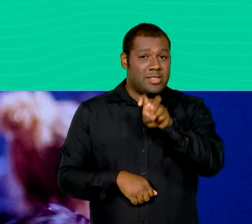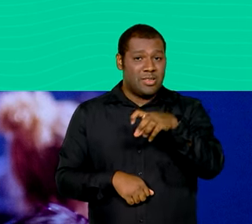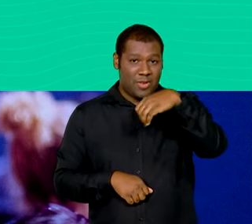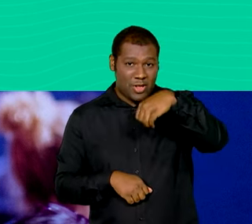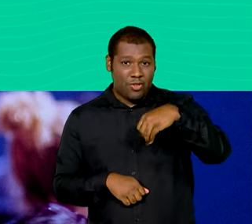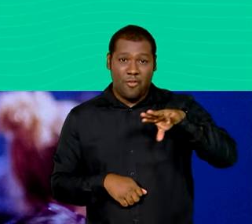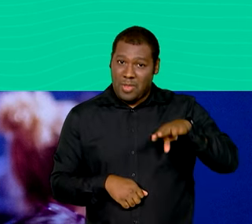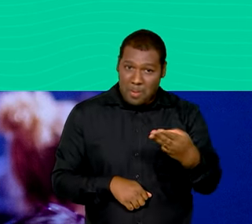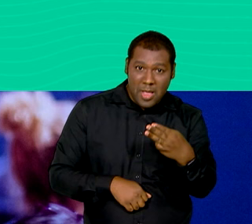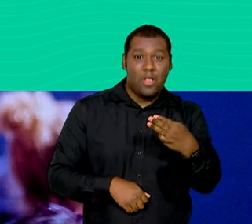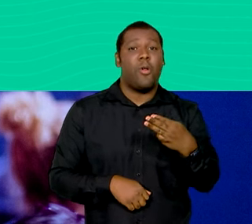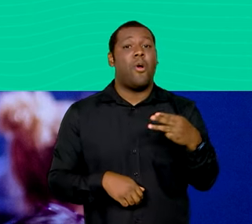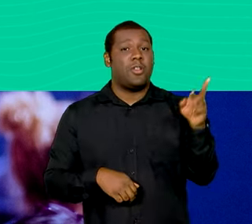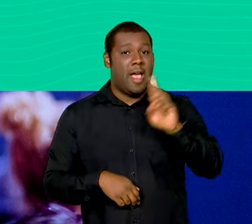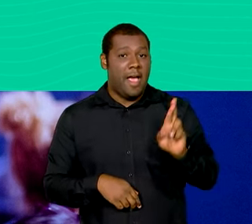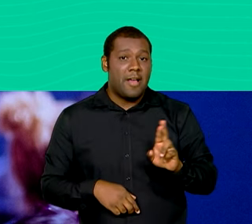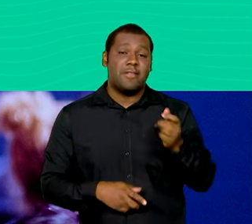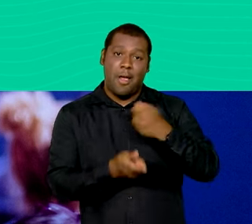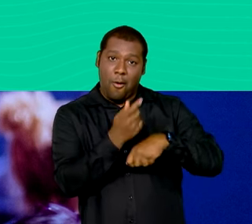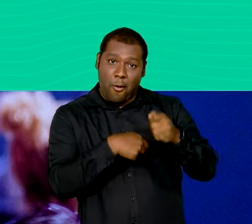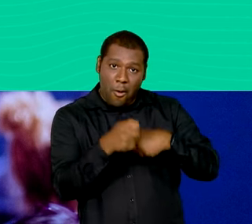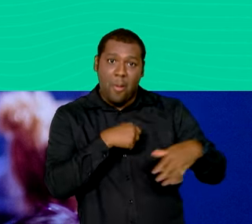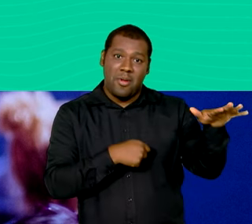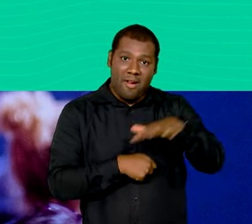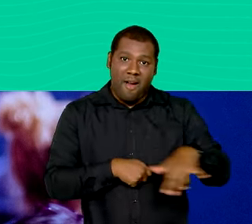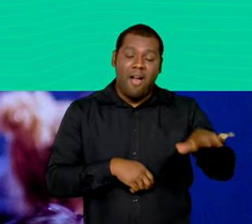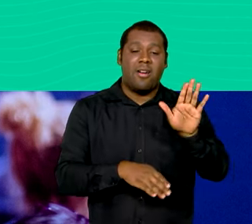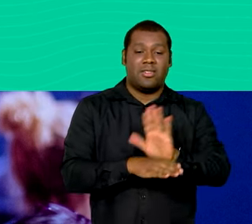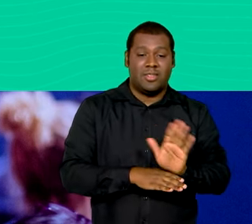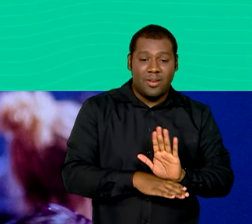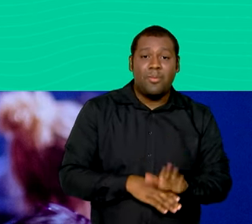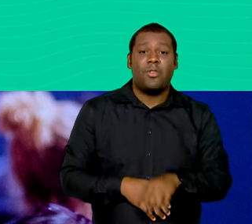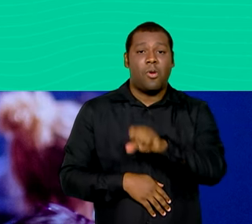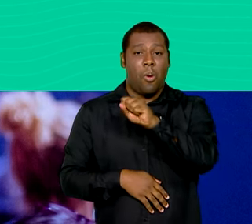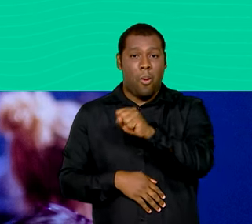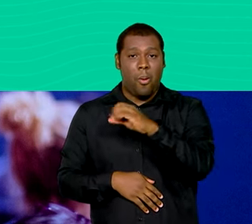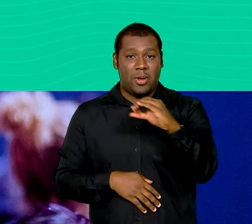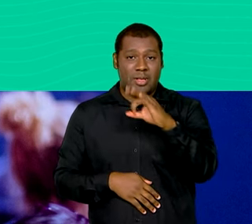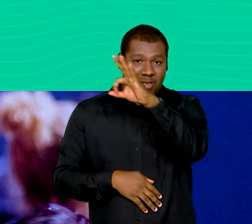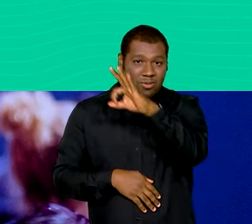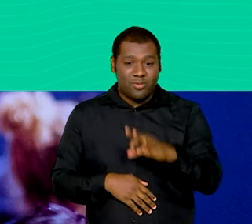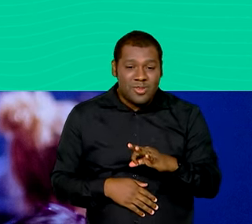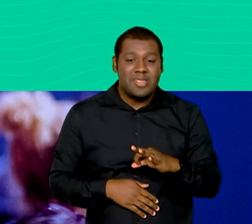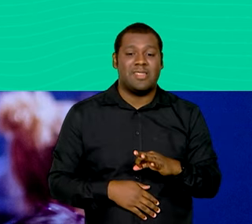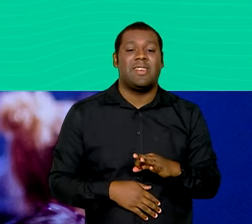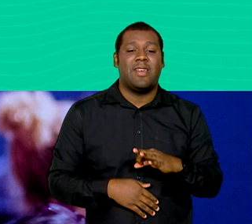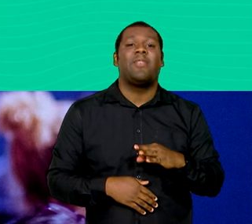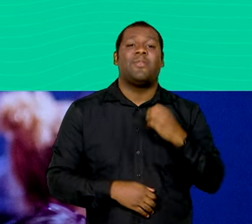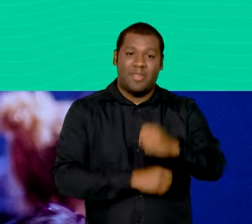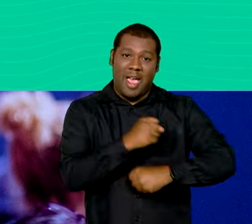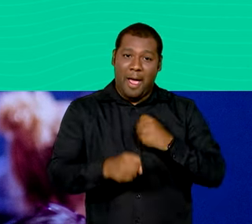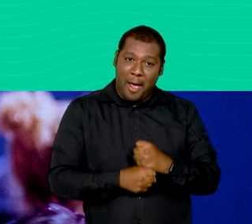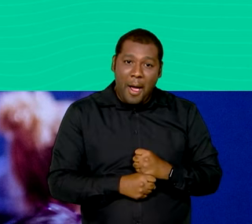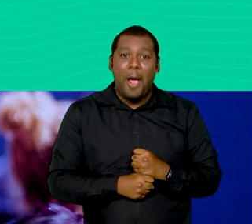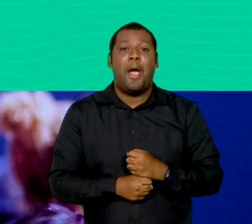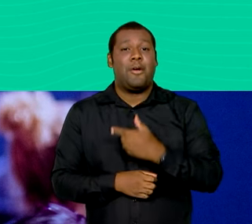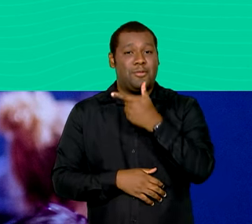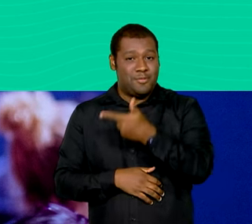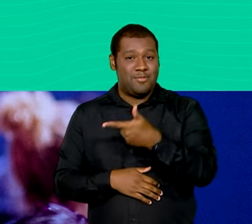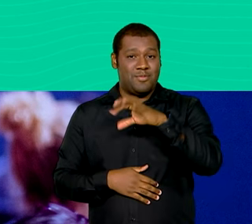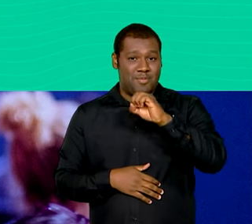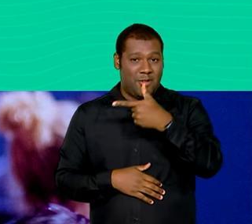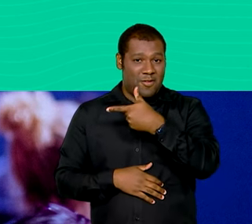de reais, o equivalente a 80% do valor gerado durante todo o ano de 2023.